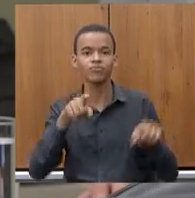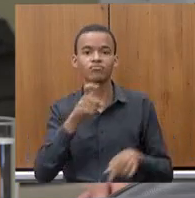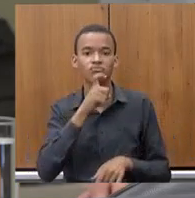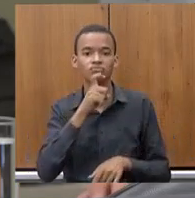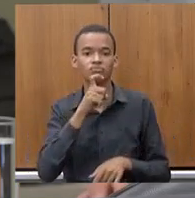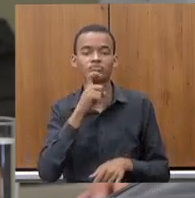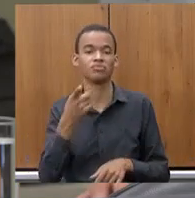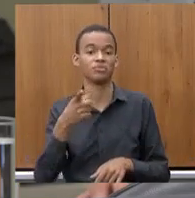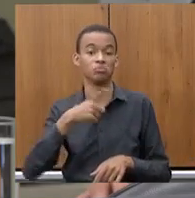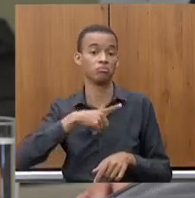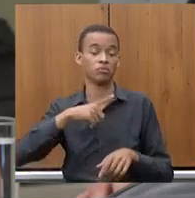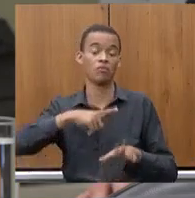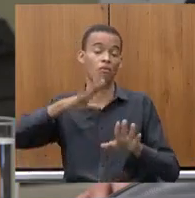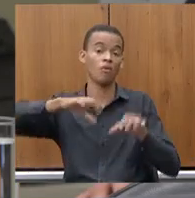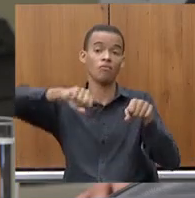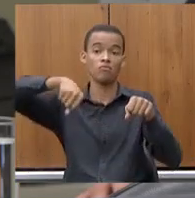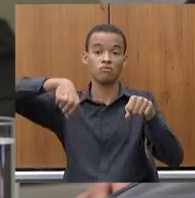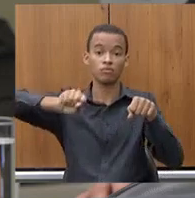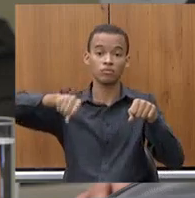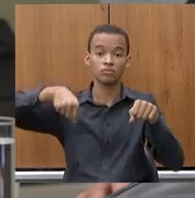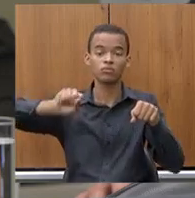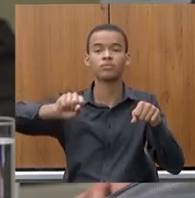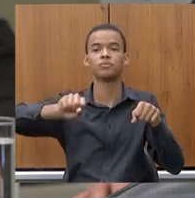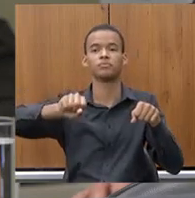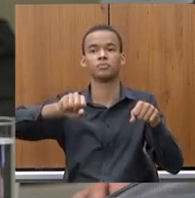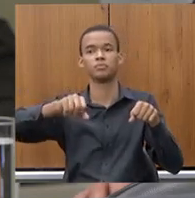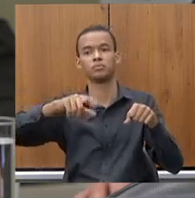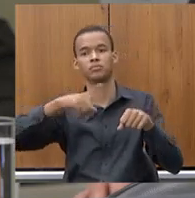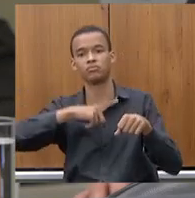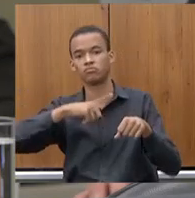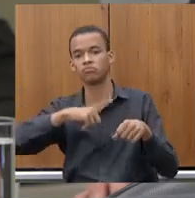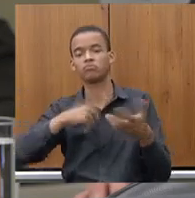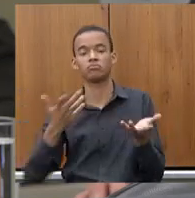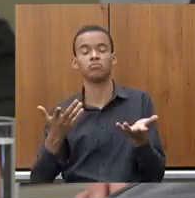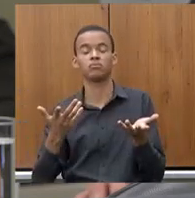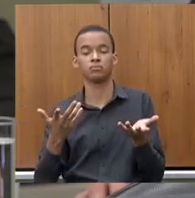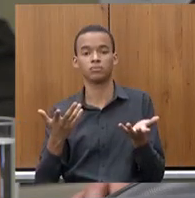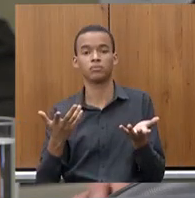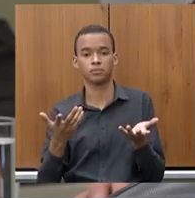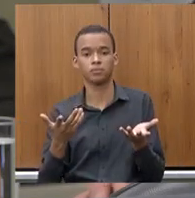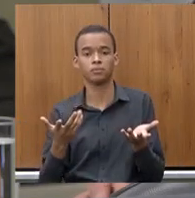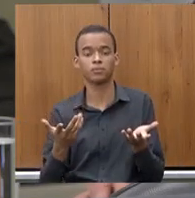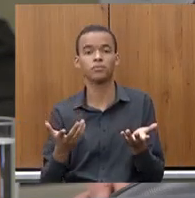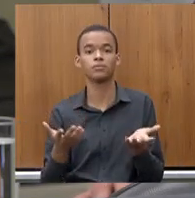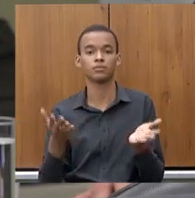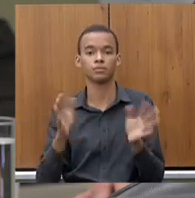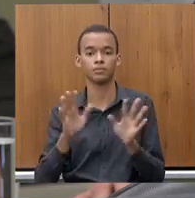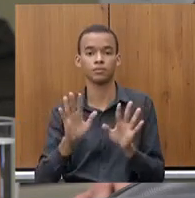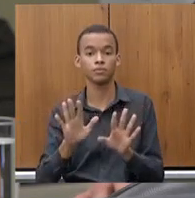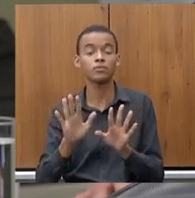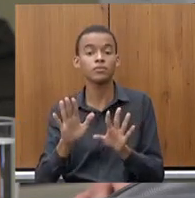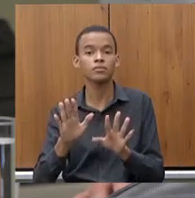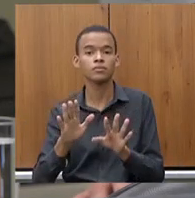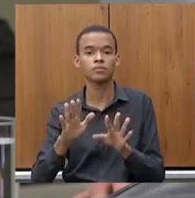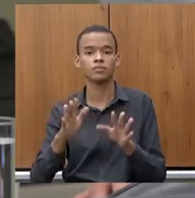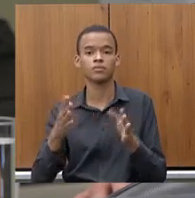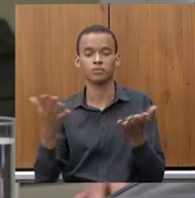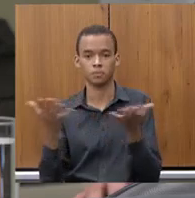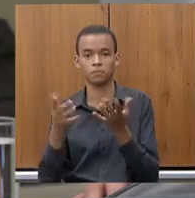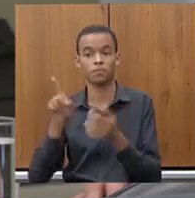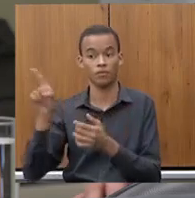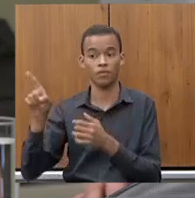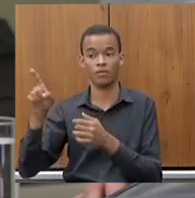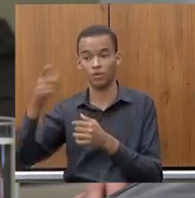vezes tem uma motocicleta para ele se deslocar para o trabalho aí desmontando a